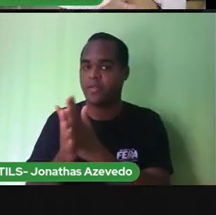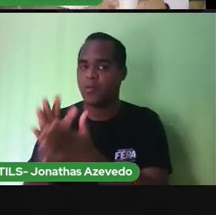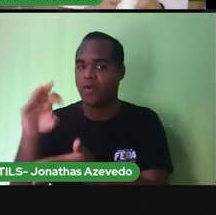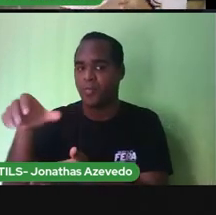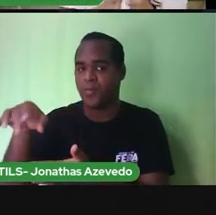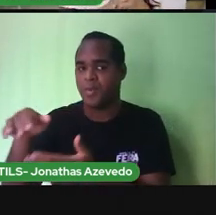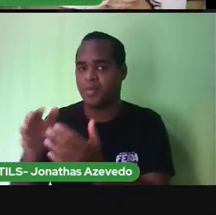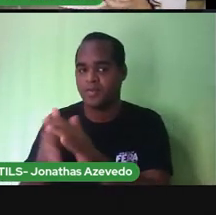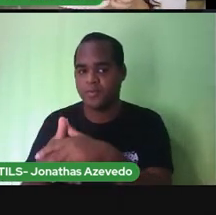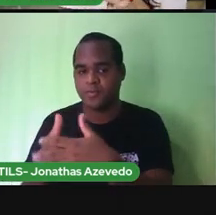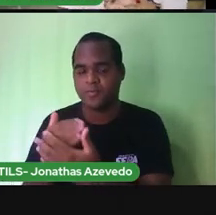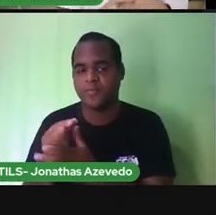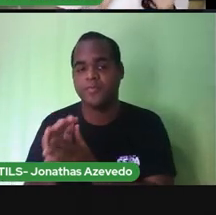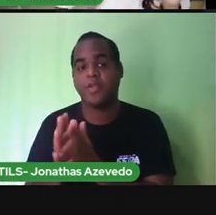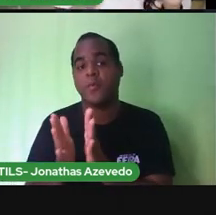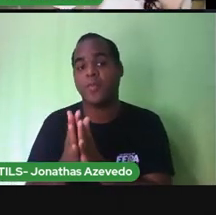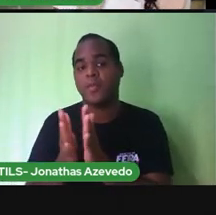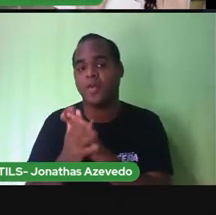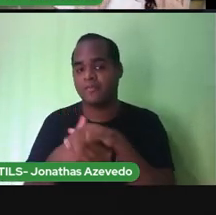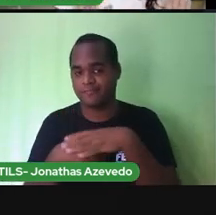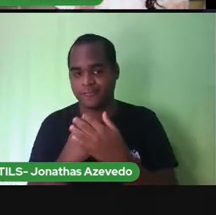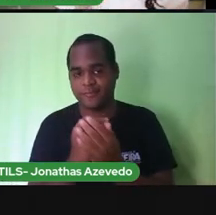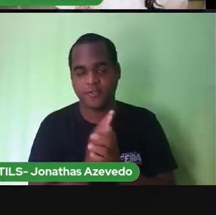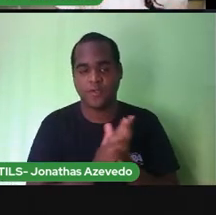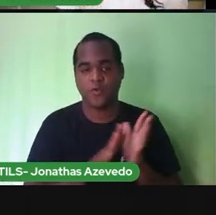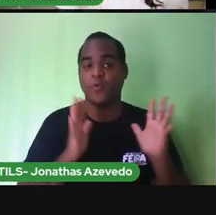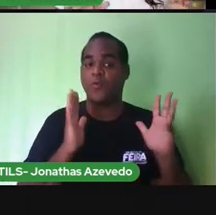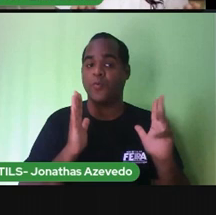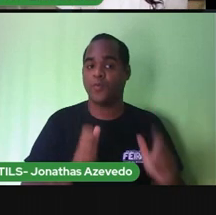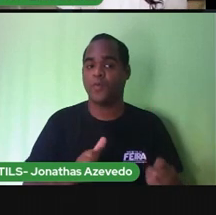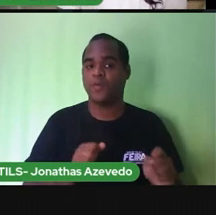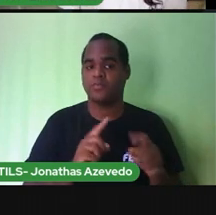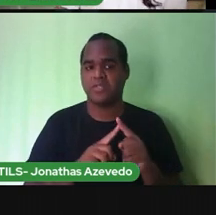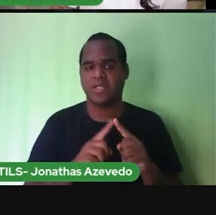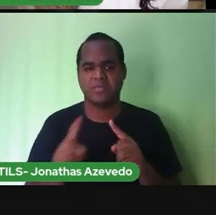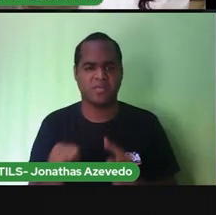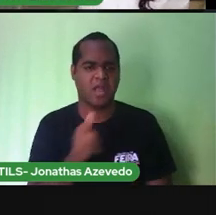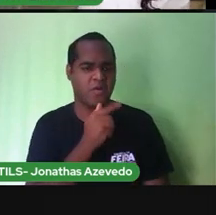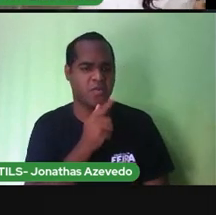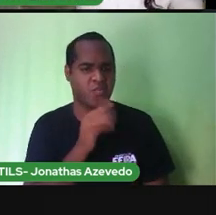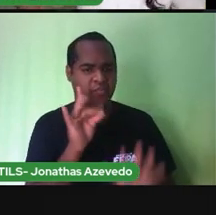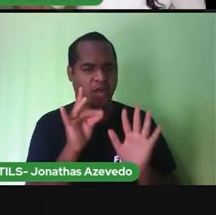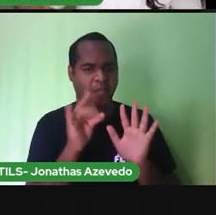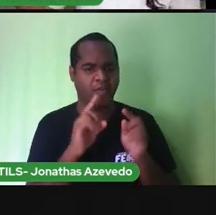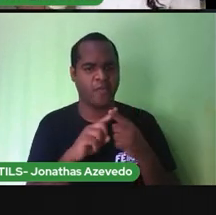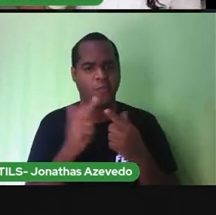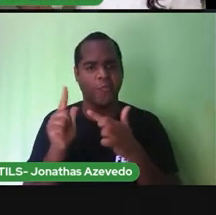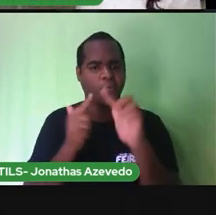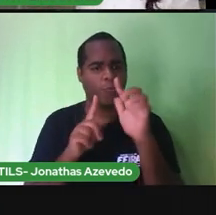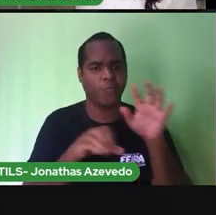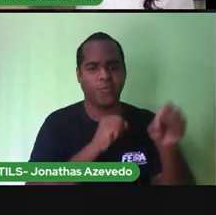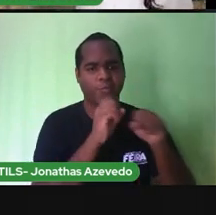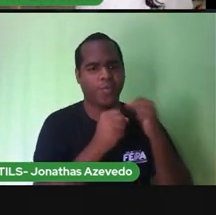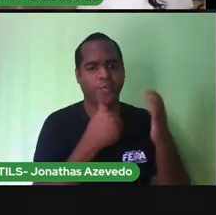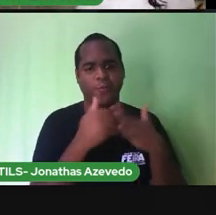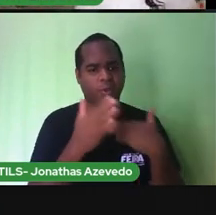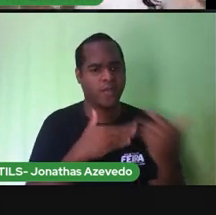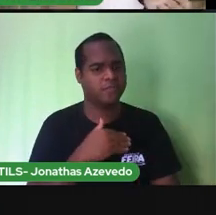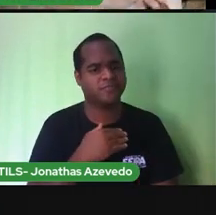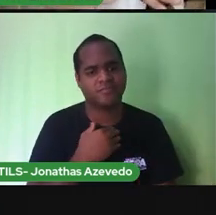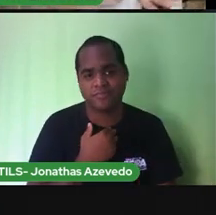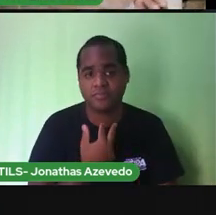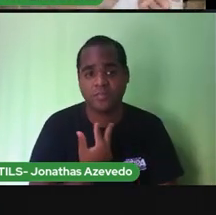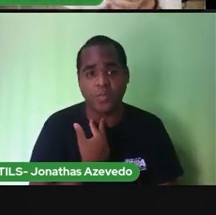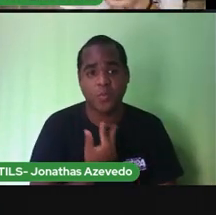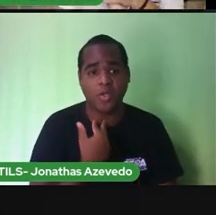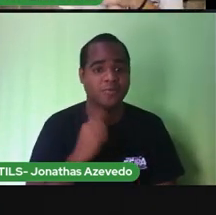seca bem a mão porque se você lava a mão deixa ela molhada e pega em qualquer lugar a sujeira que